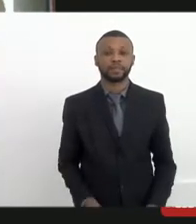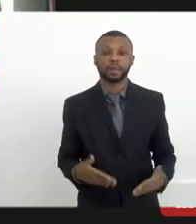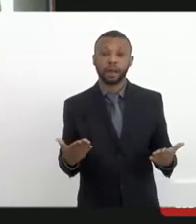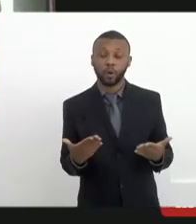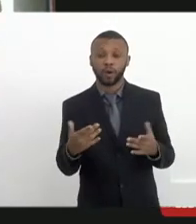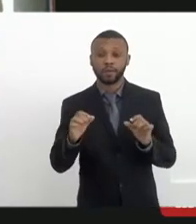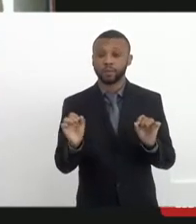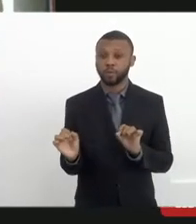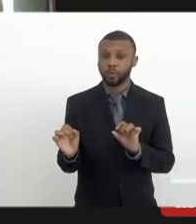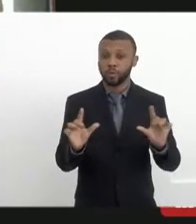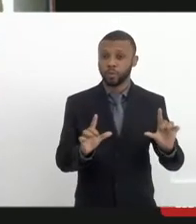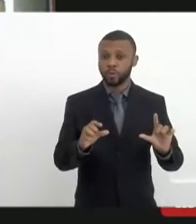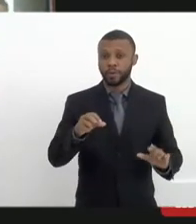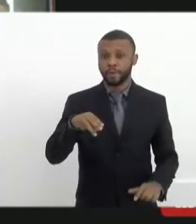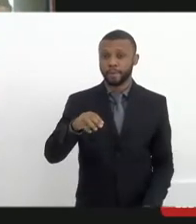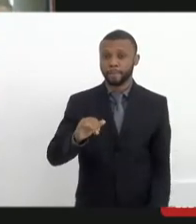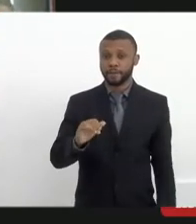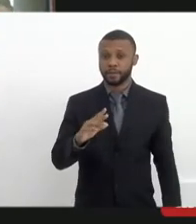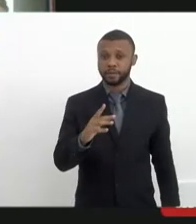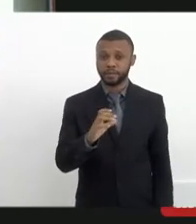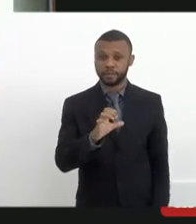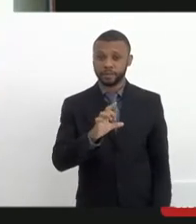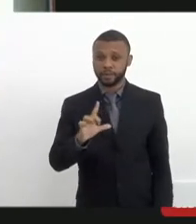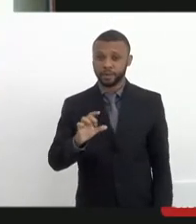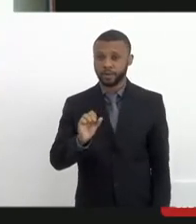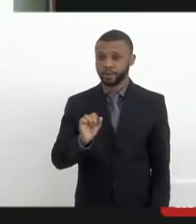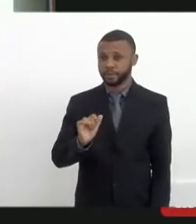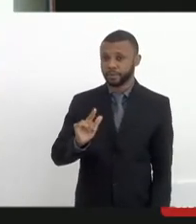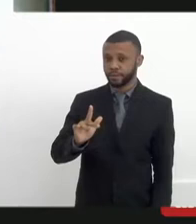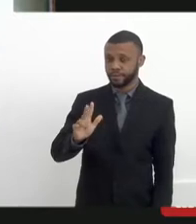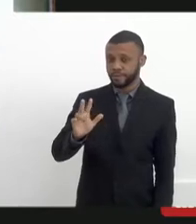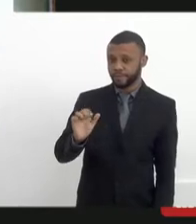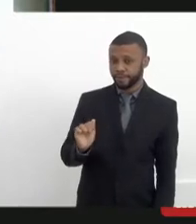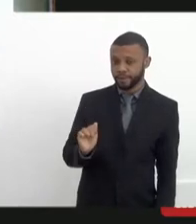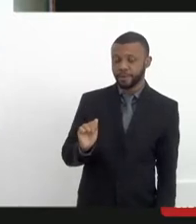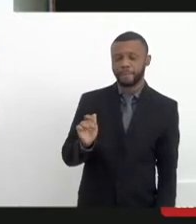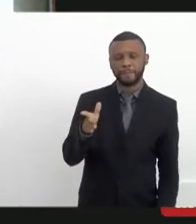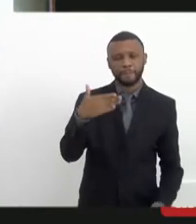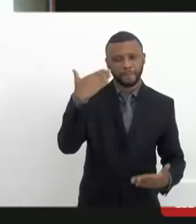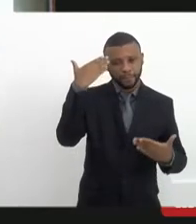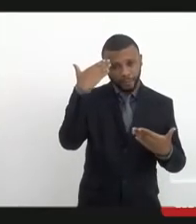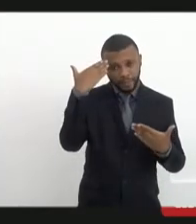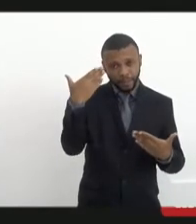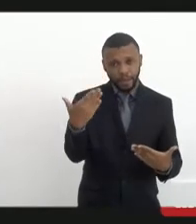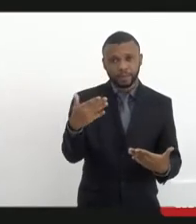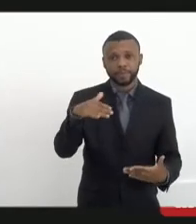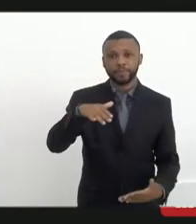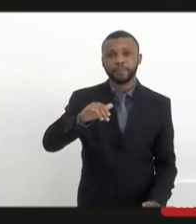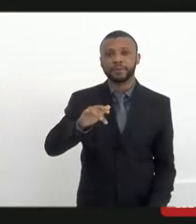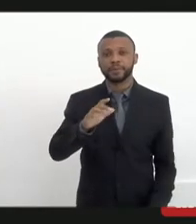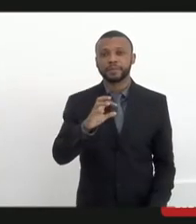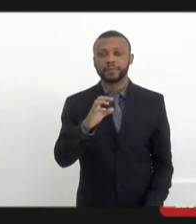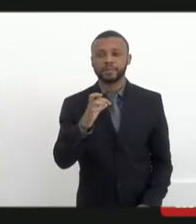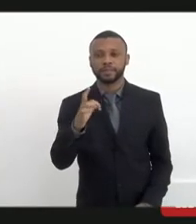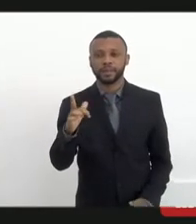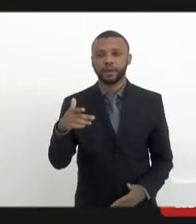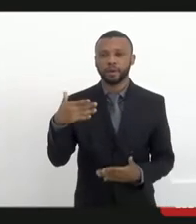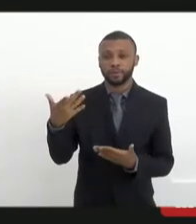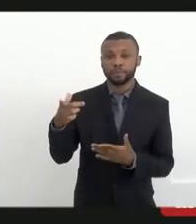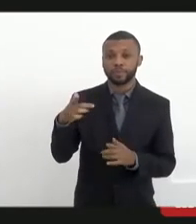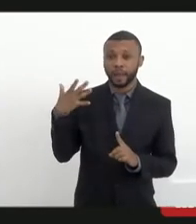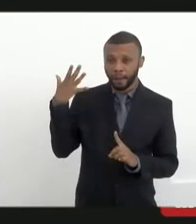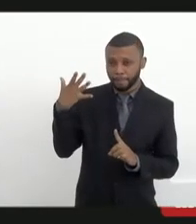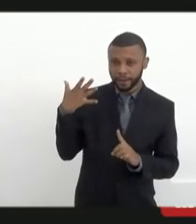para o Michel Silva. Michel Silva tem a palavra, obrigado, Michel. Portal Fala Roça, Michel Silva tem a palavra.